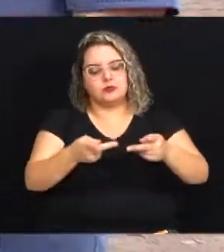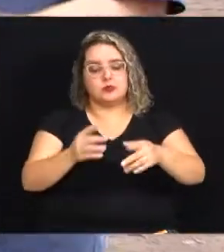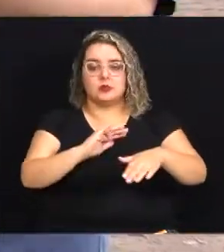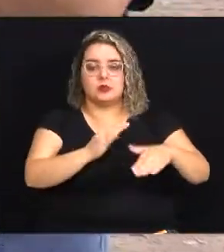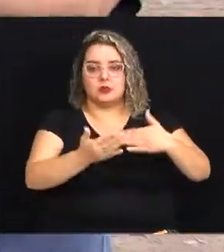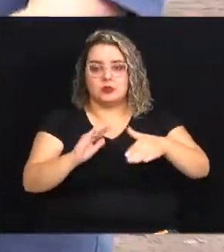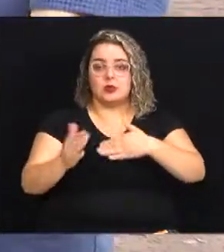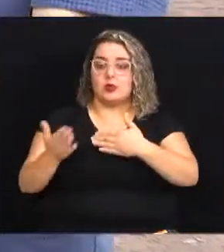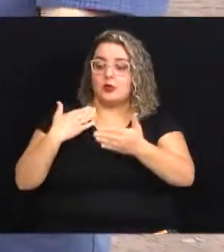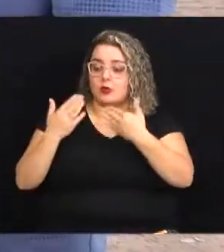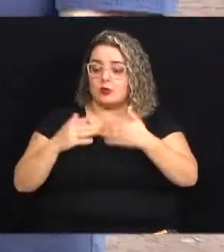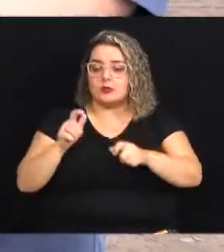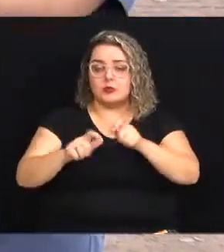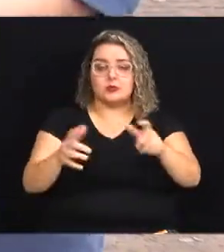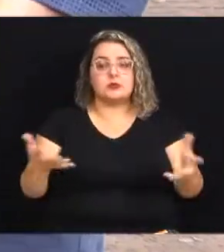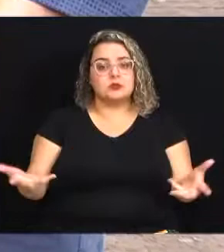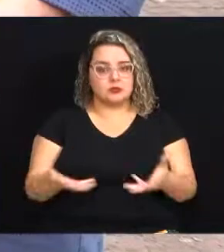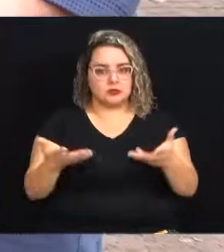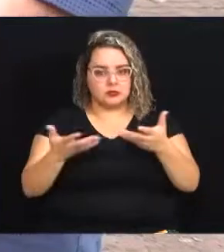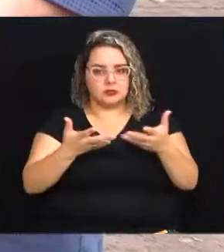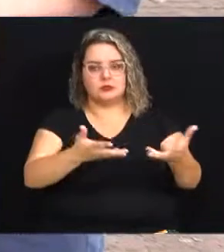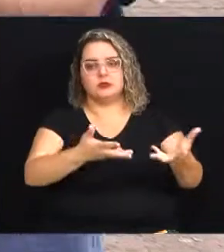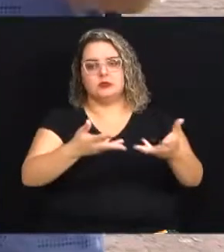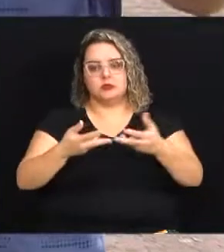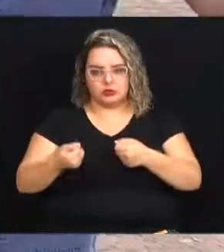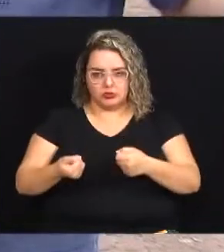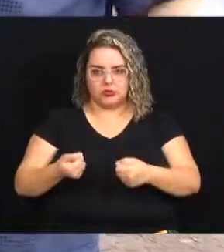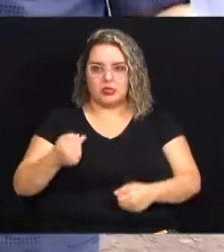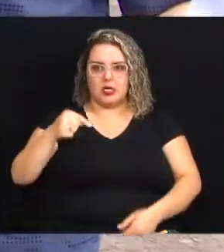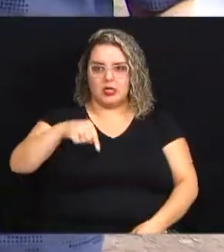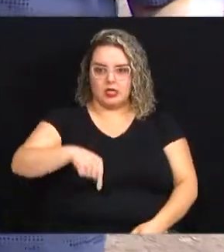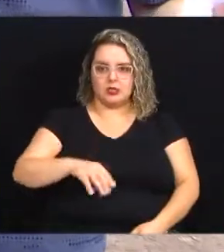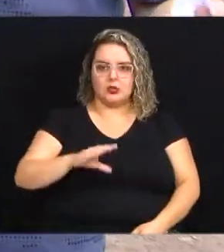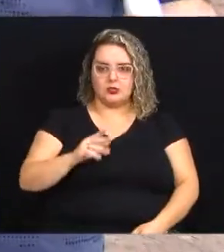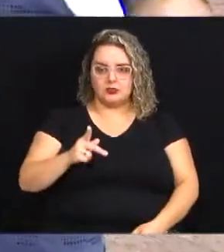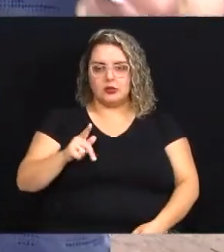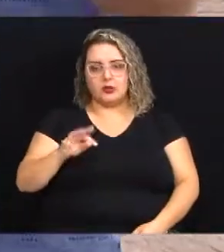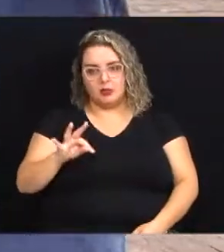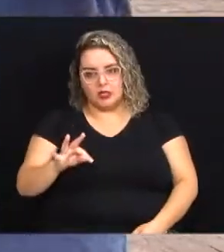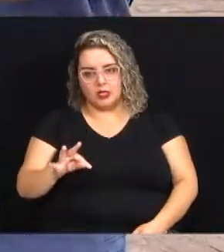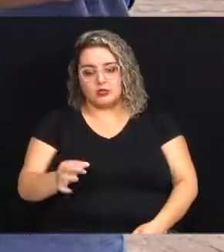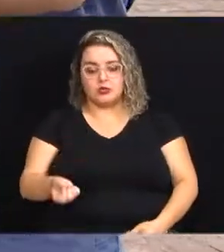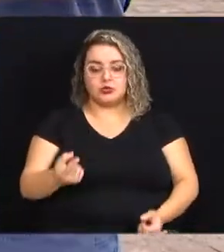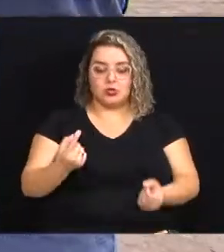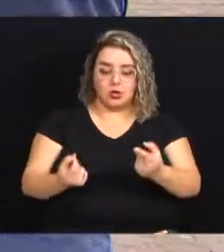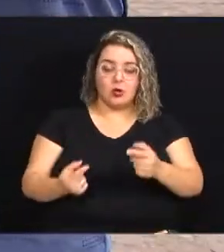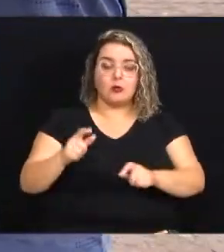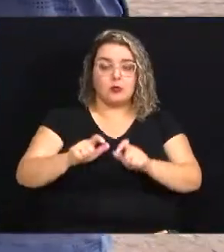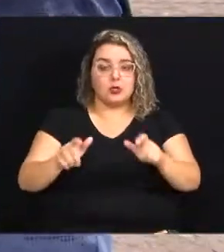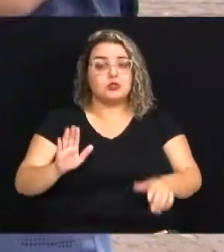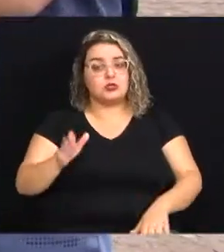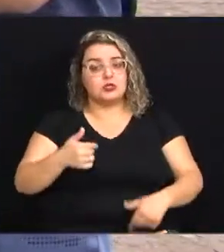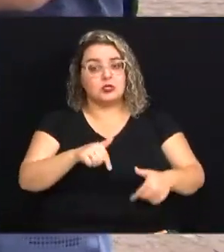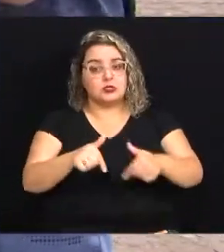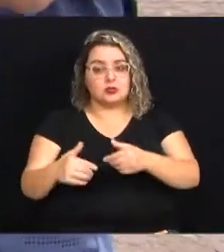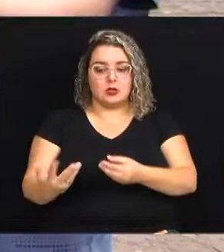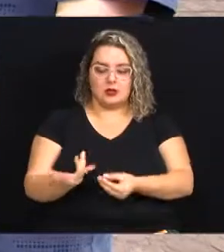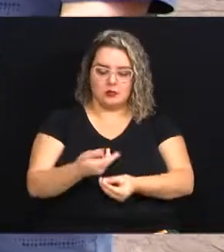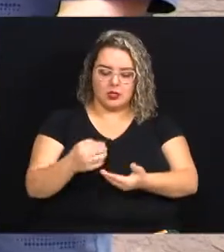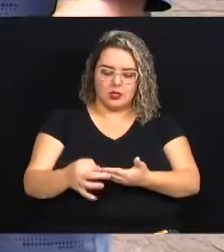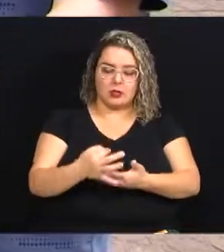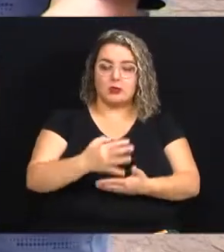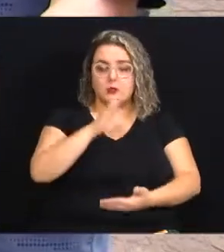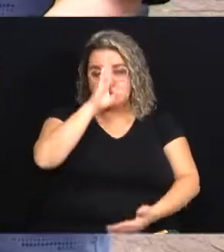os bairros conversamos com as pessoas e as incentivamos e a convidamos a vir até o CEPAT e muitas pessoas que realmente fazem já o trabalho de